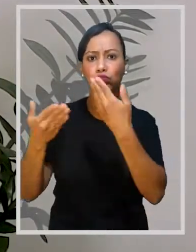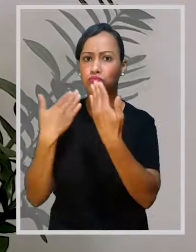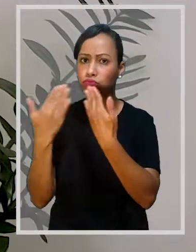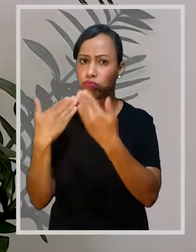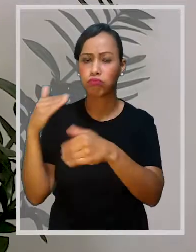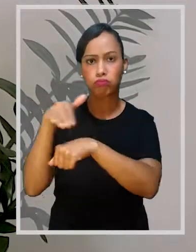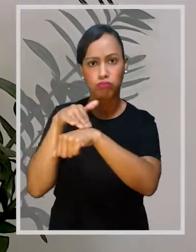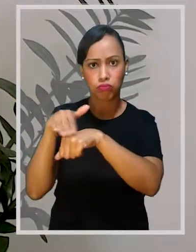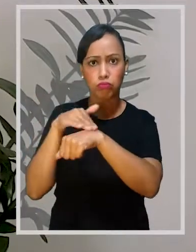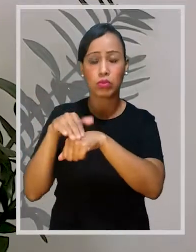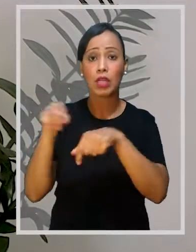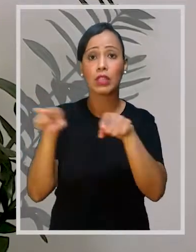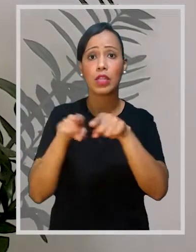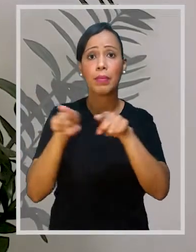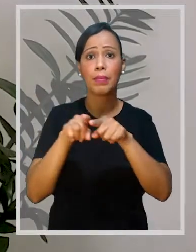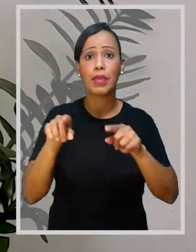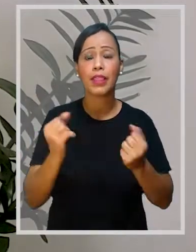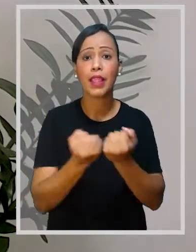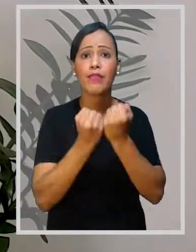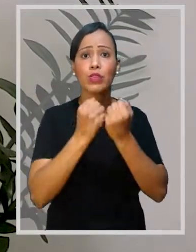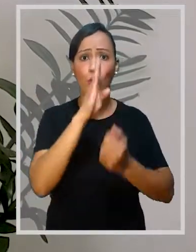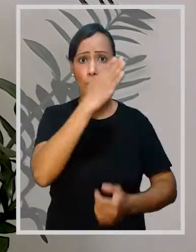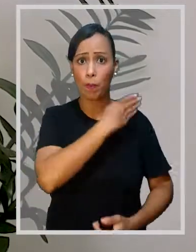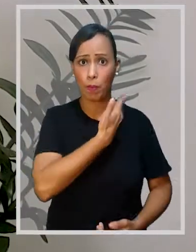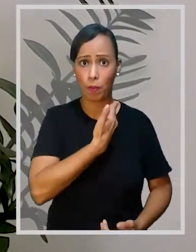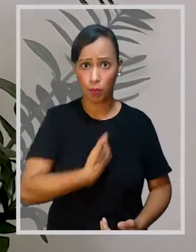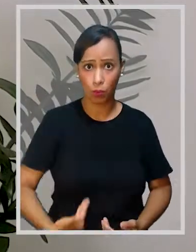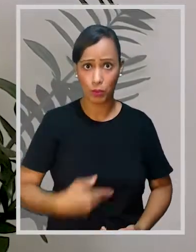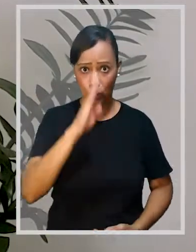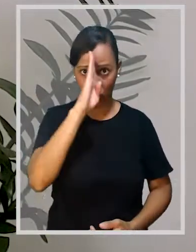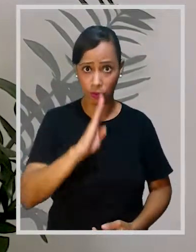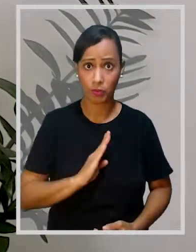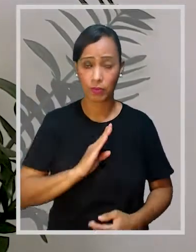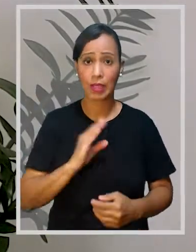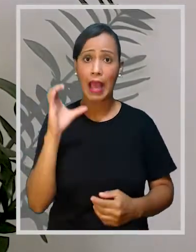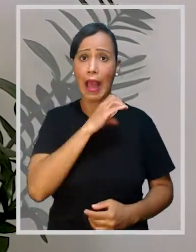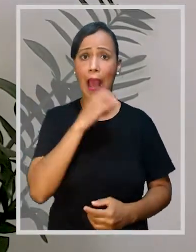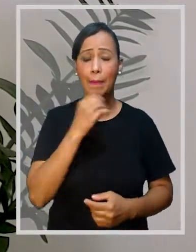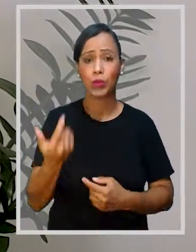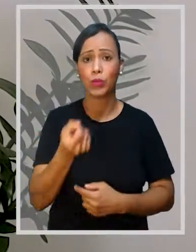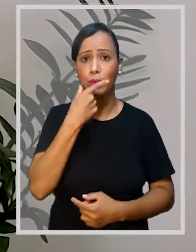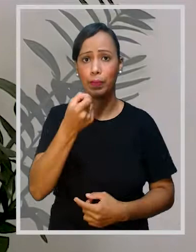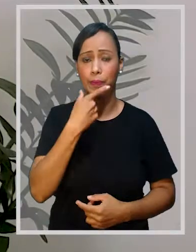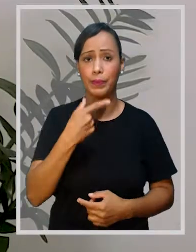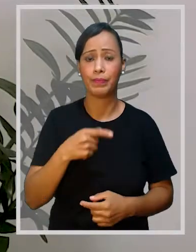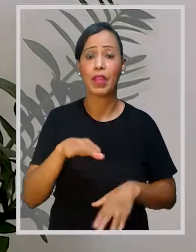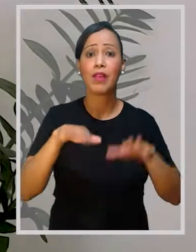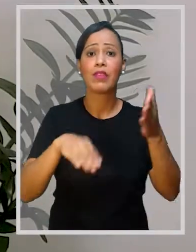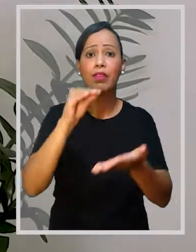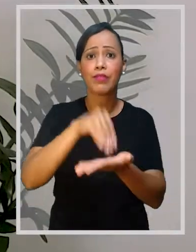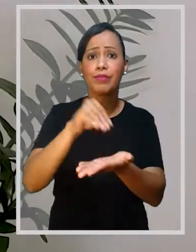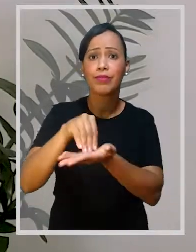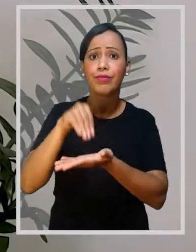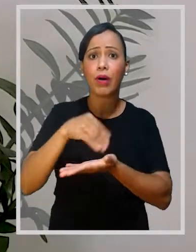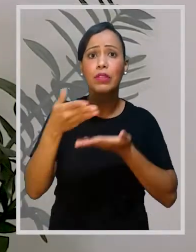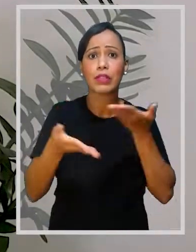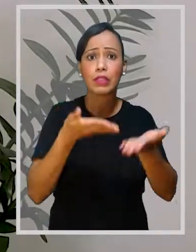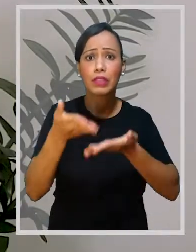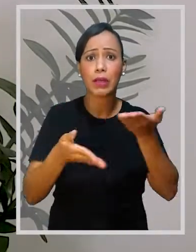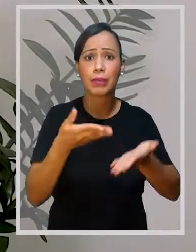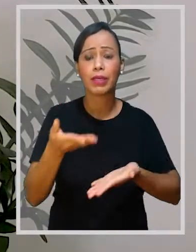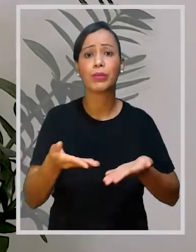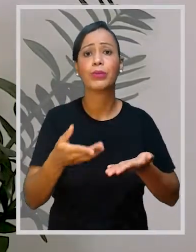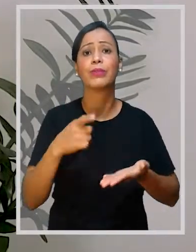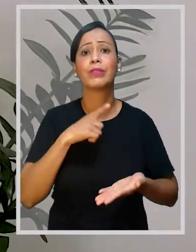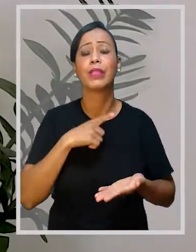é entrar em contato com um advogado ou defensor público e realizar o pedido judicialmente com urgência. Falta